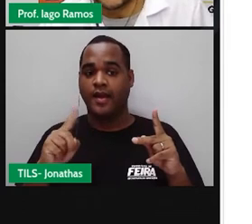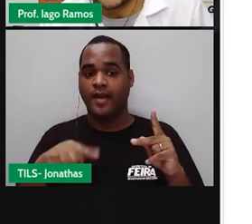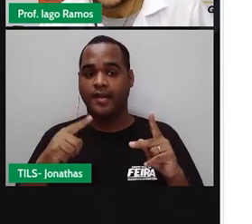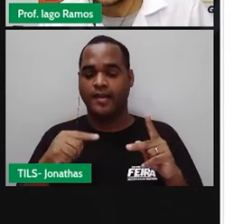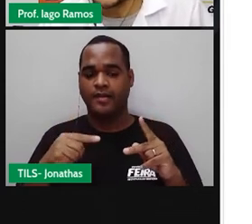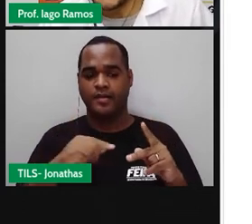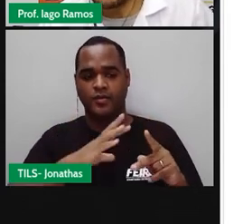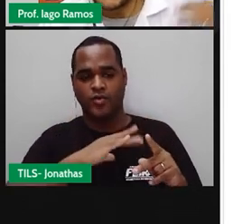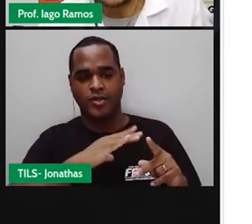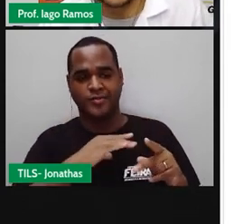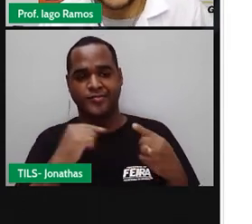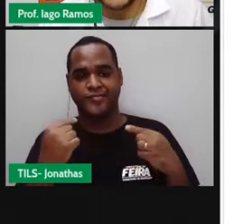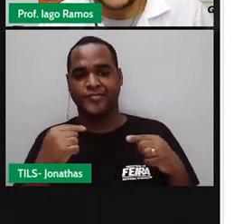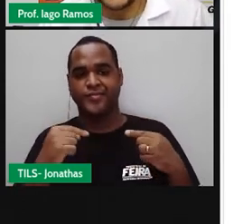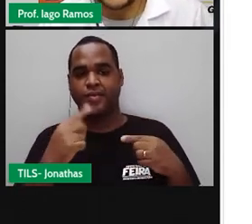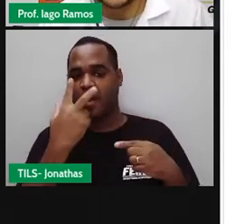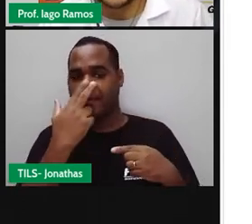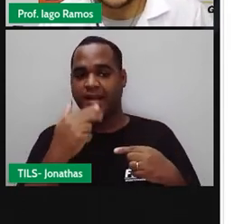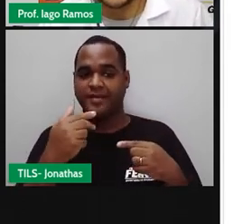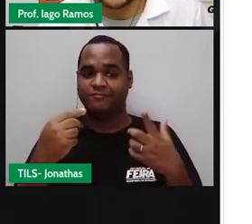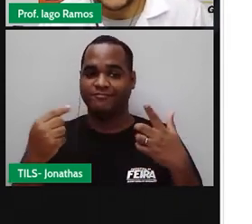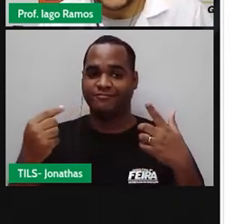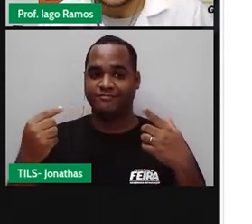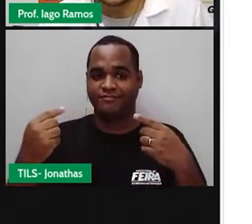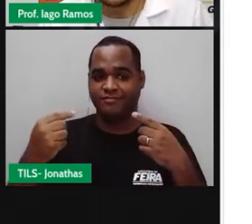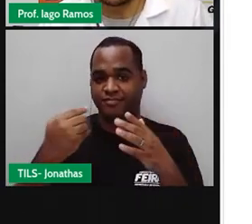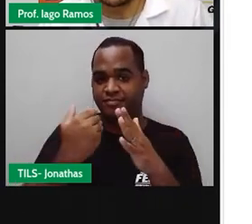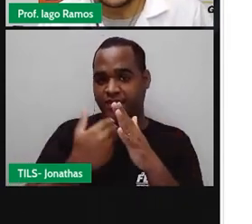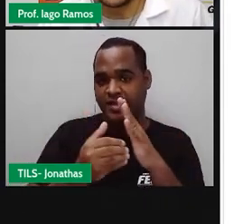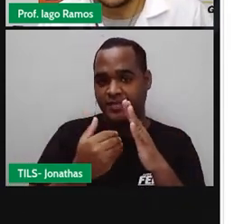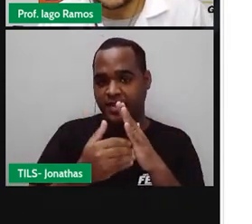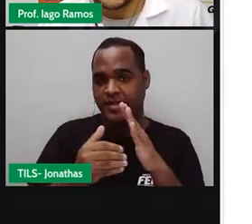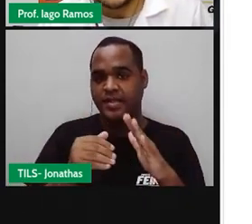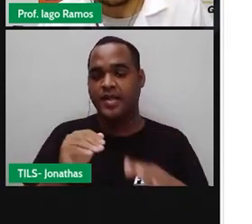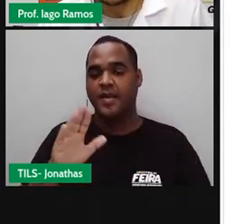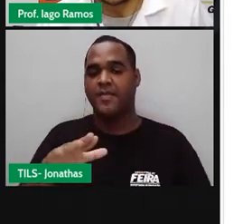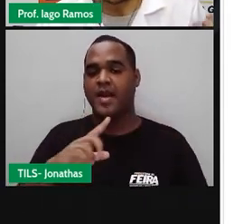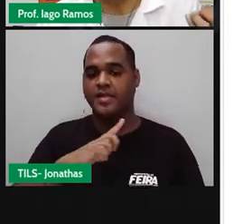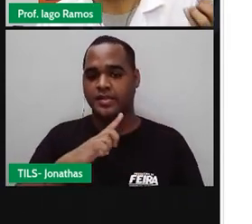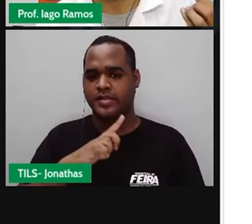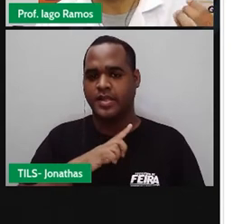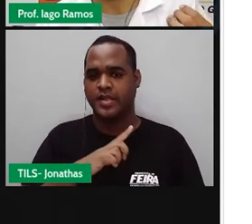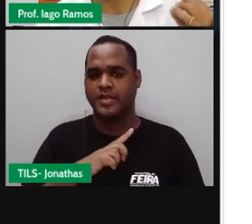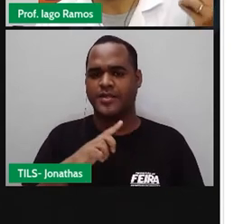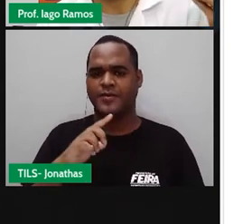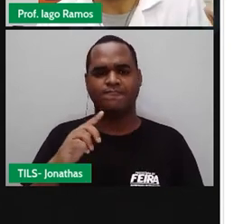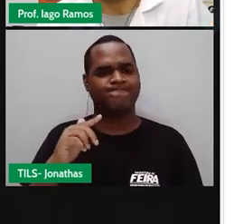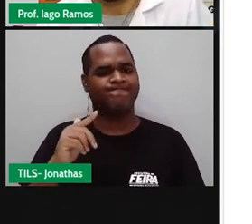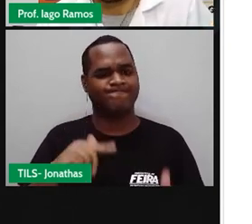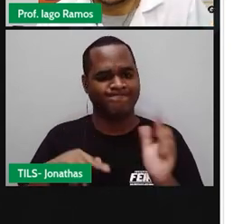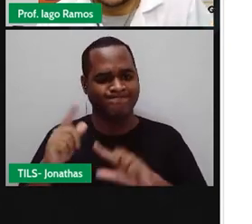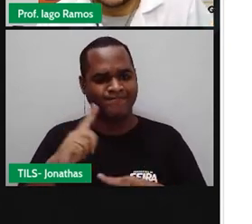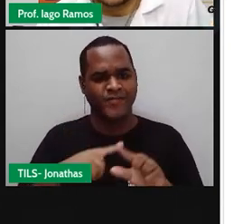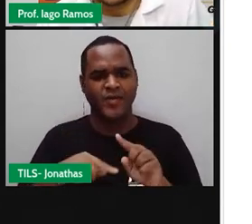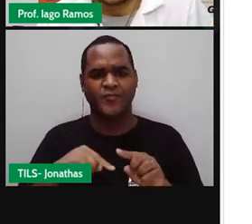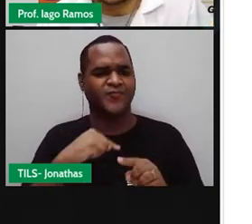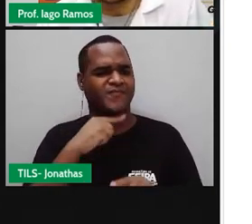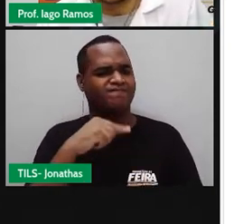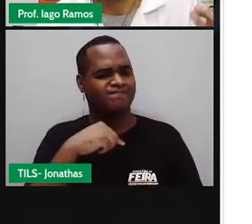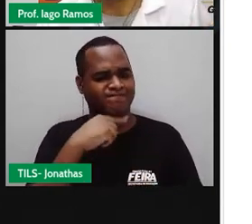Já o Havaí sofreu mais gols do que fez.